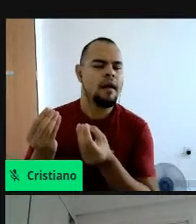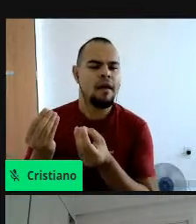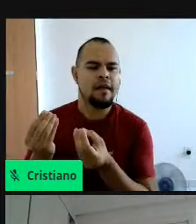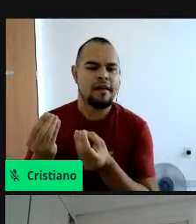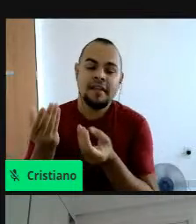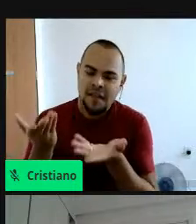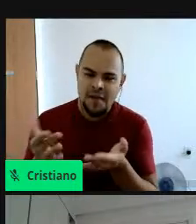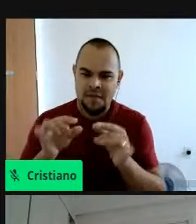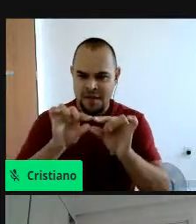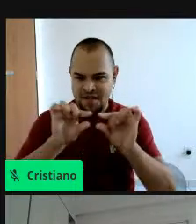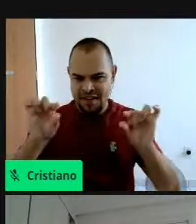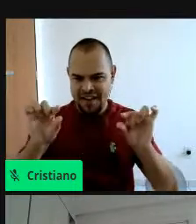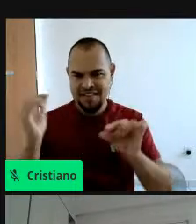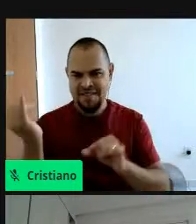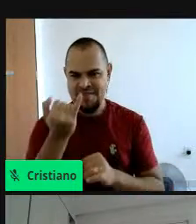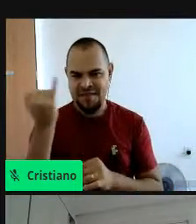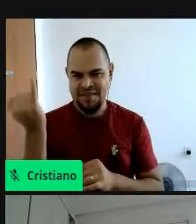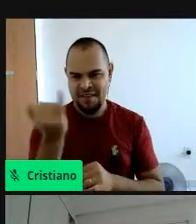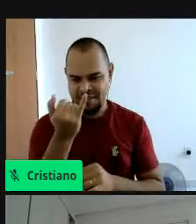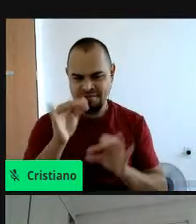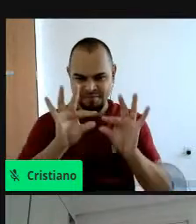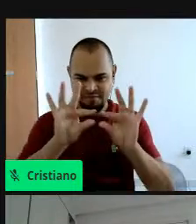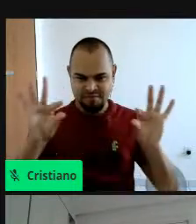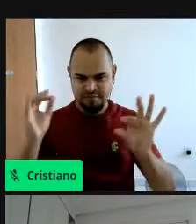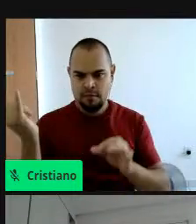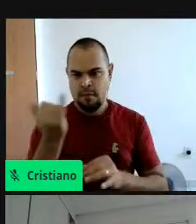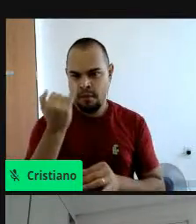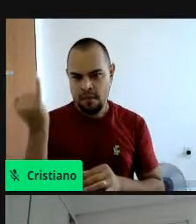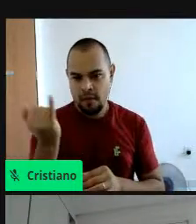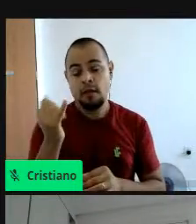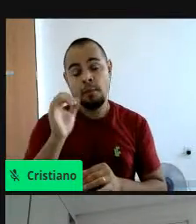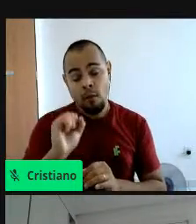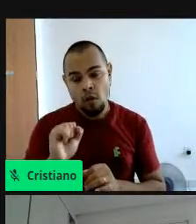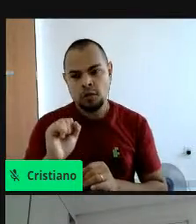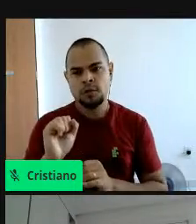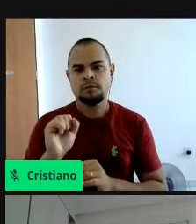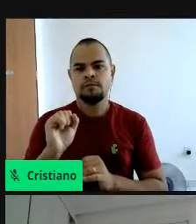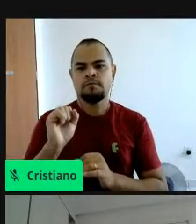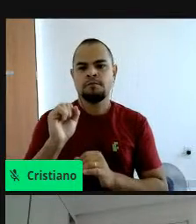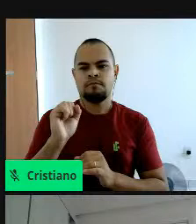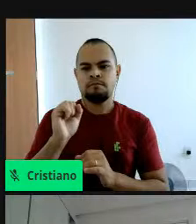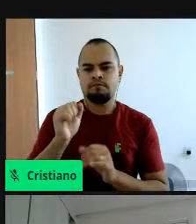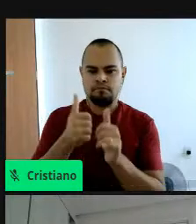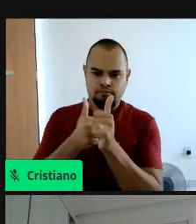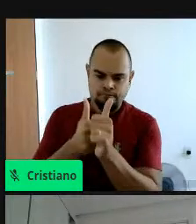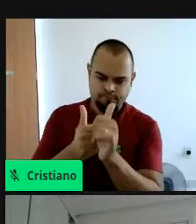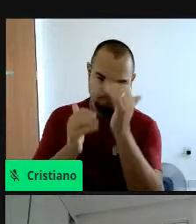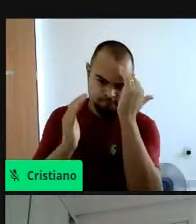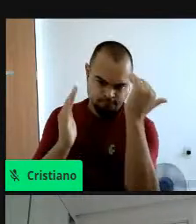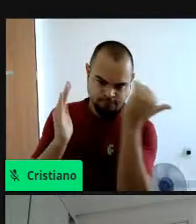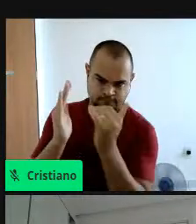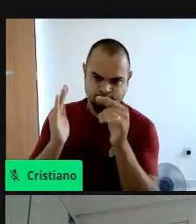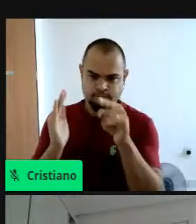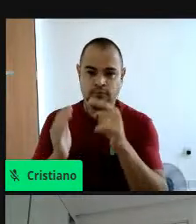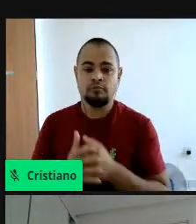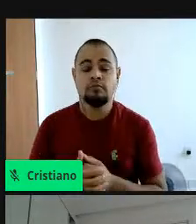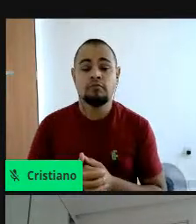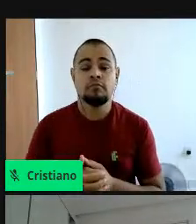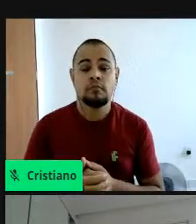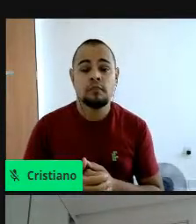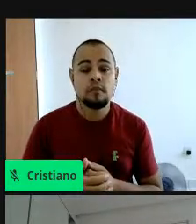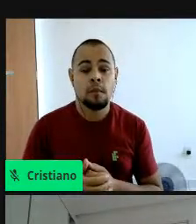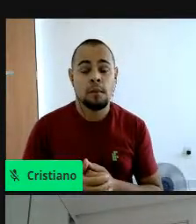é uma frase bem importante e que a gente pode adotar. Então, partindo desse